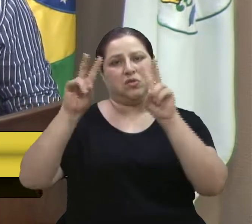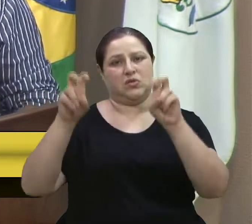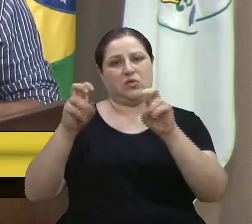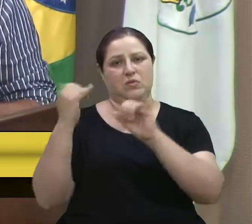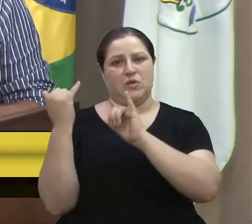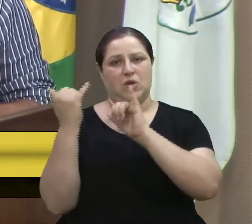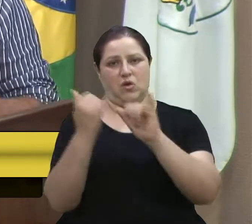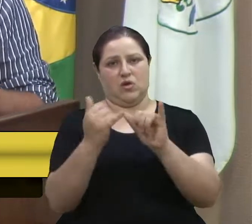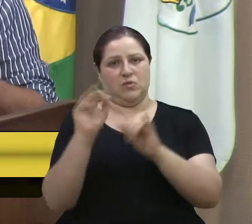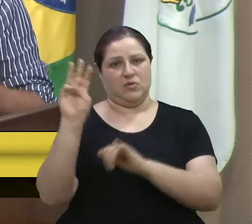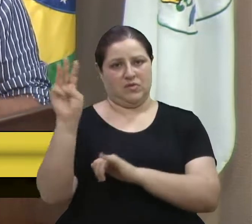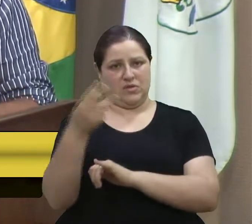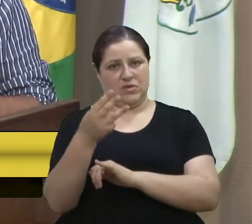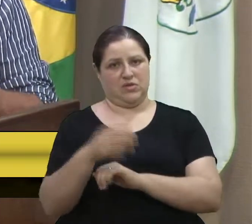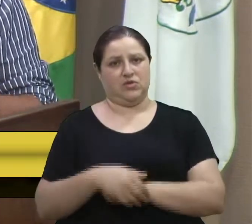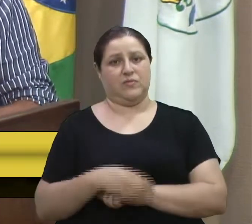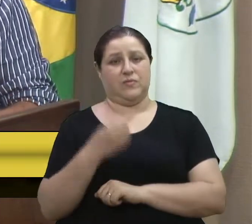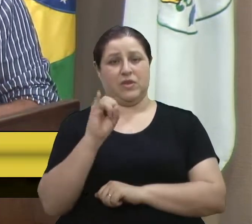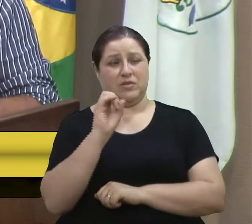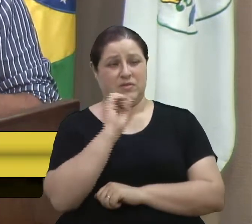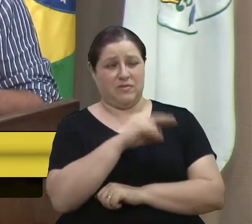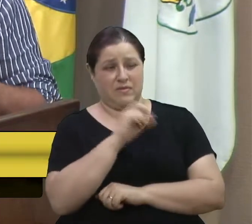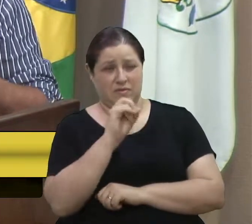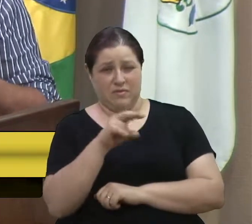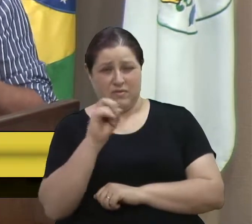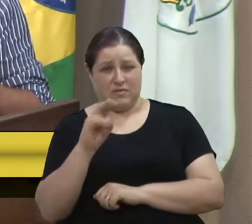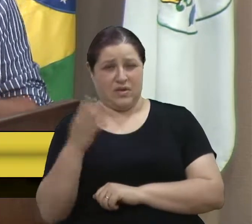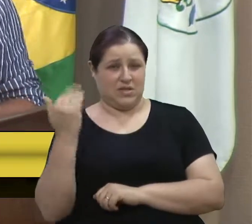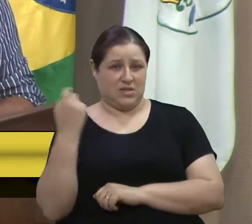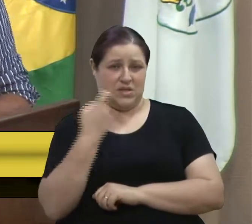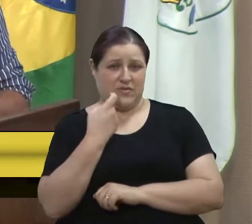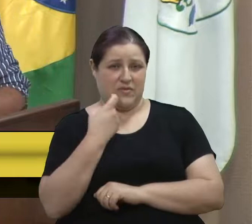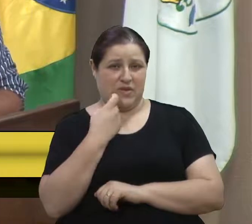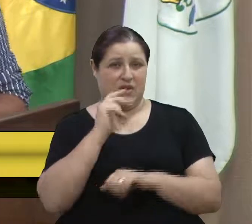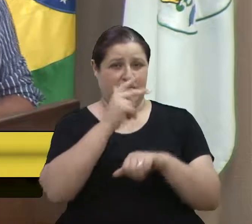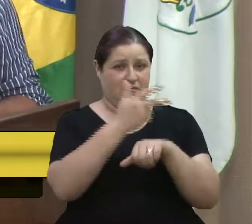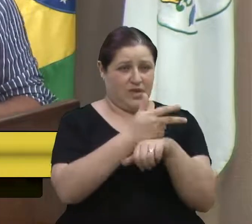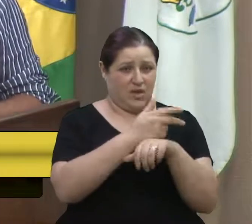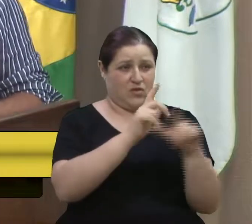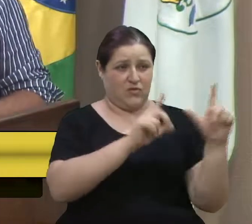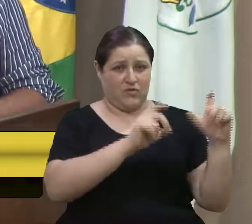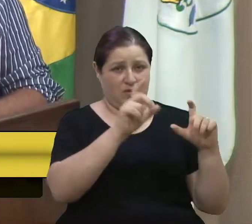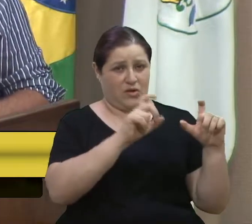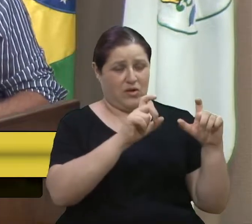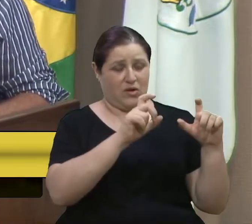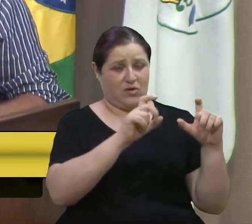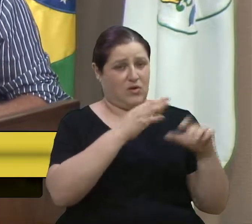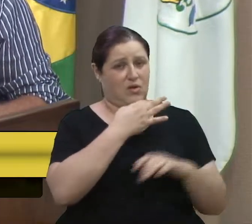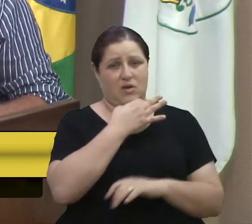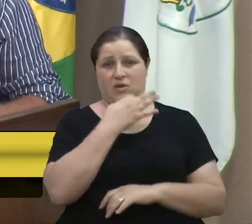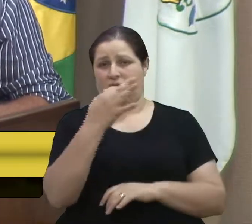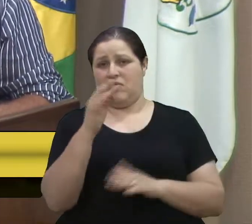Se olharmos as fotos, os vídeos do que aconteceu sexta-feira, é um absurdo na nossa cidade.